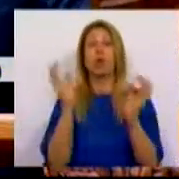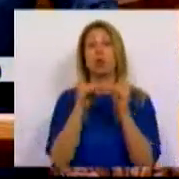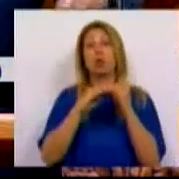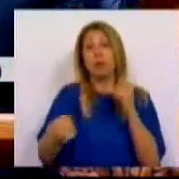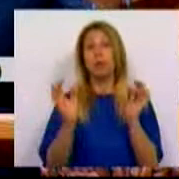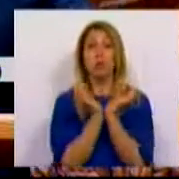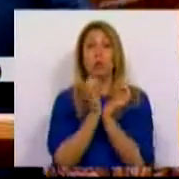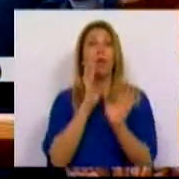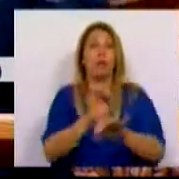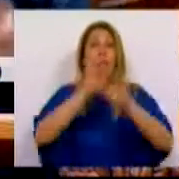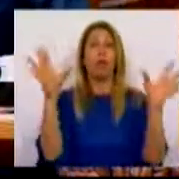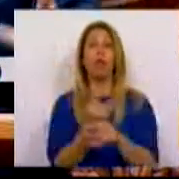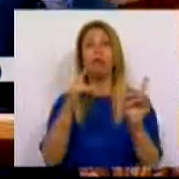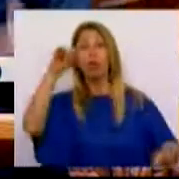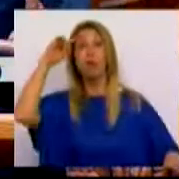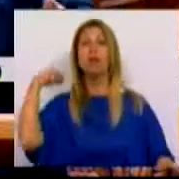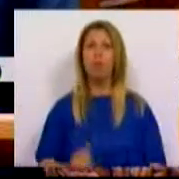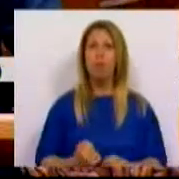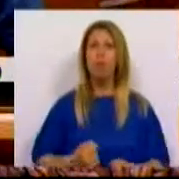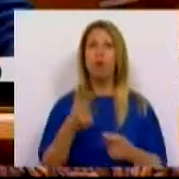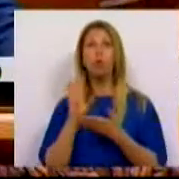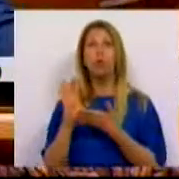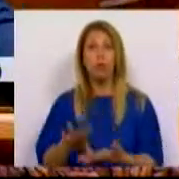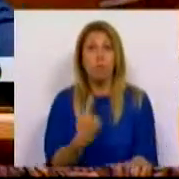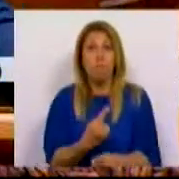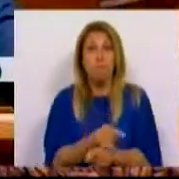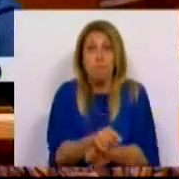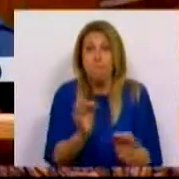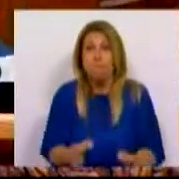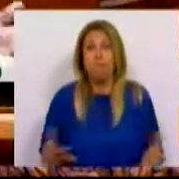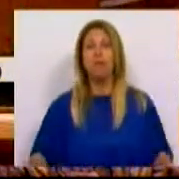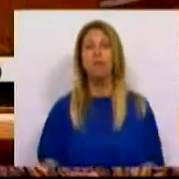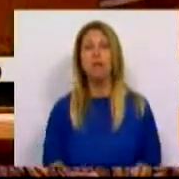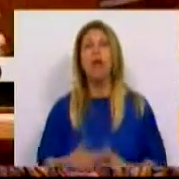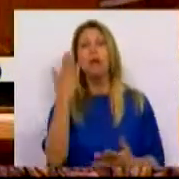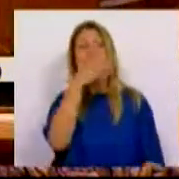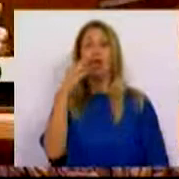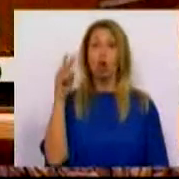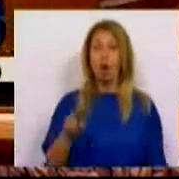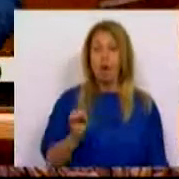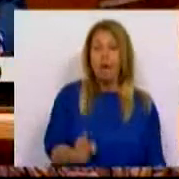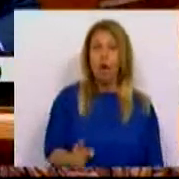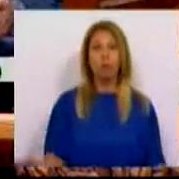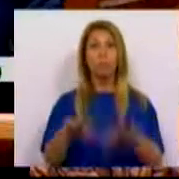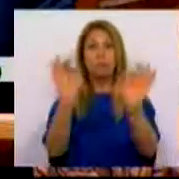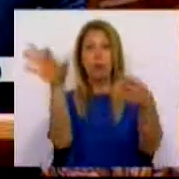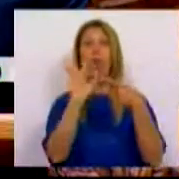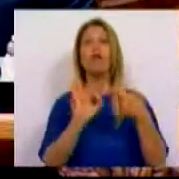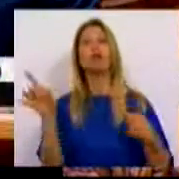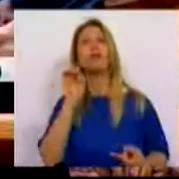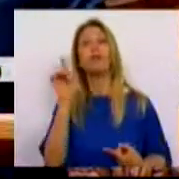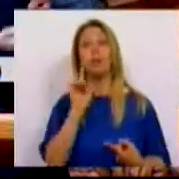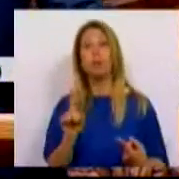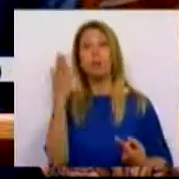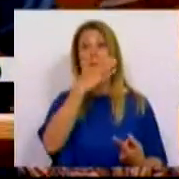evidente, porque também dificulta a robustez no financiamento que a mesma necessita. E portanto, se olhamos para isto como um fator de valorização,